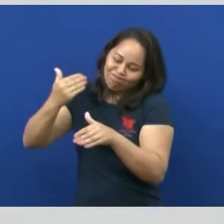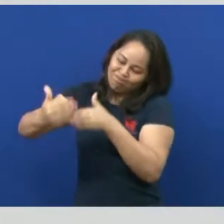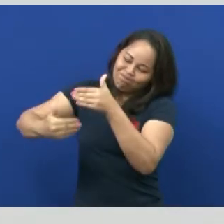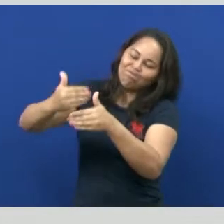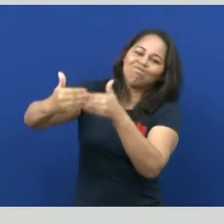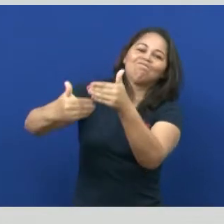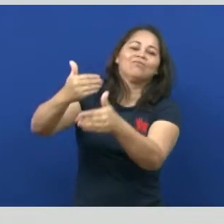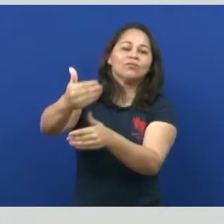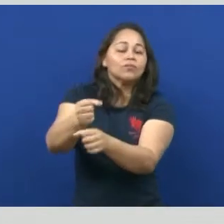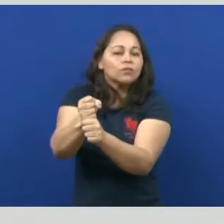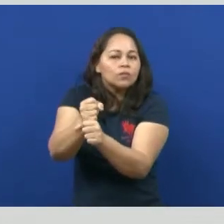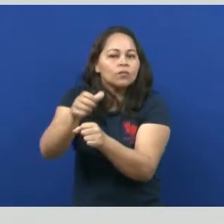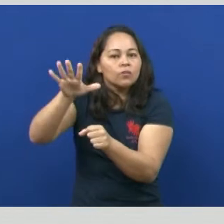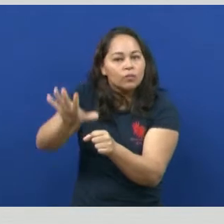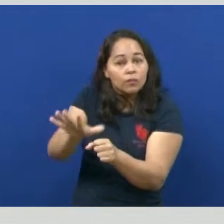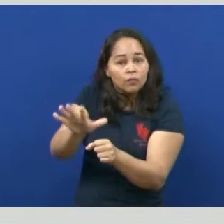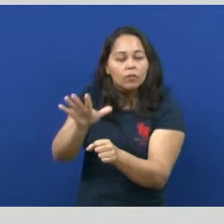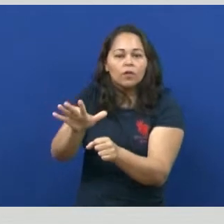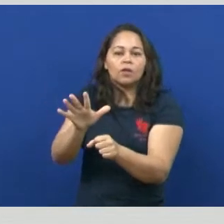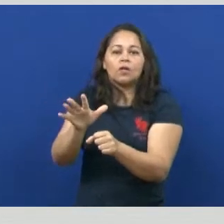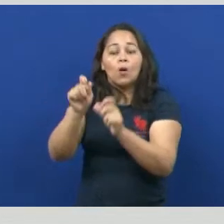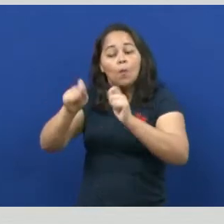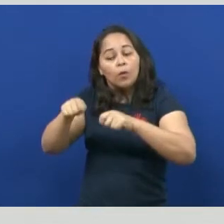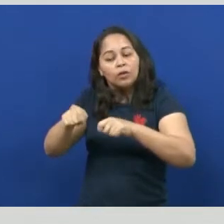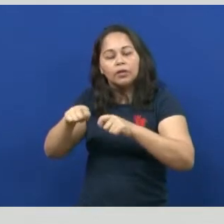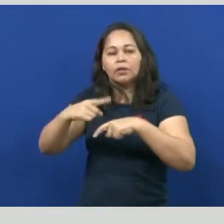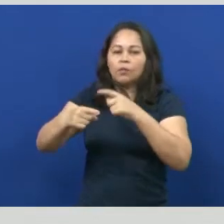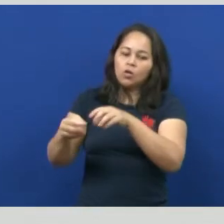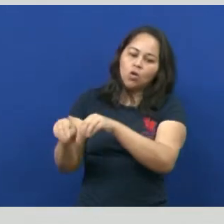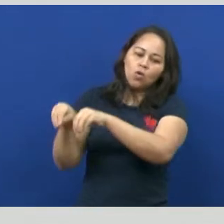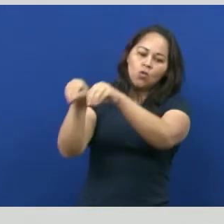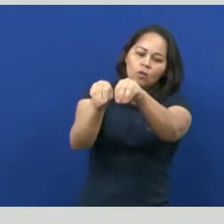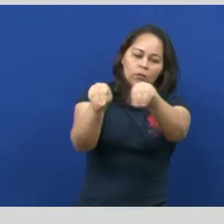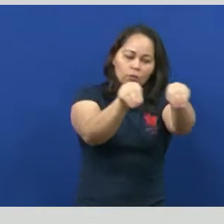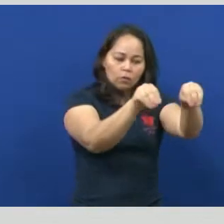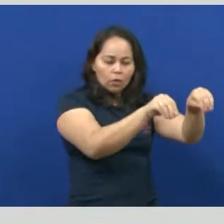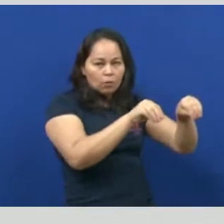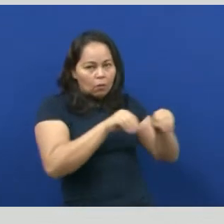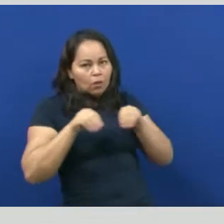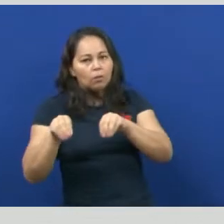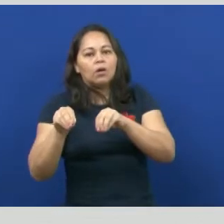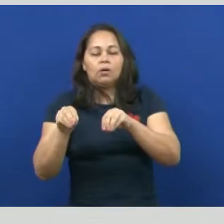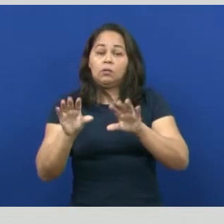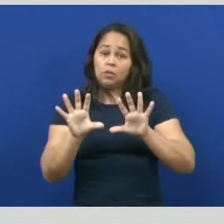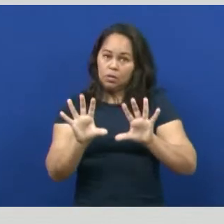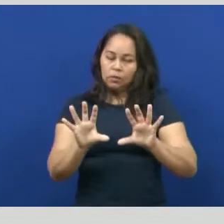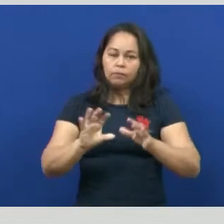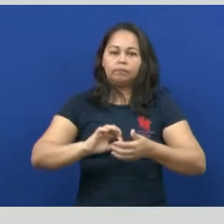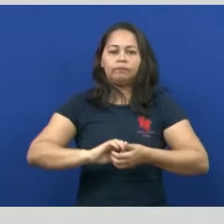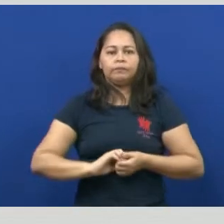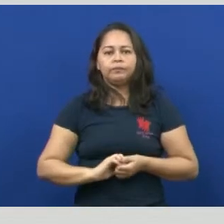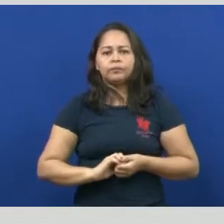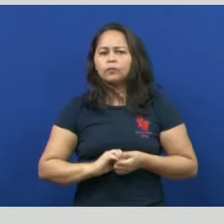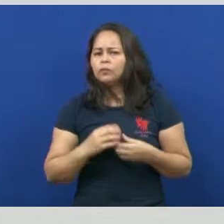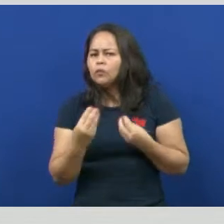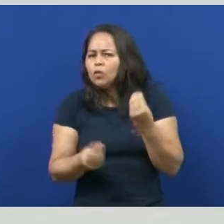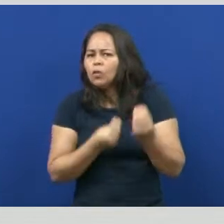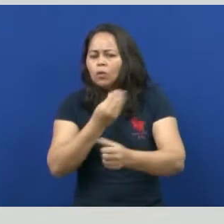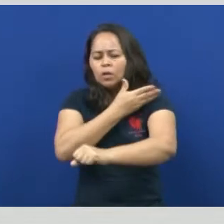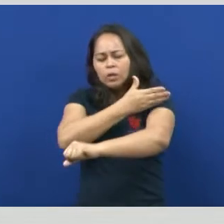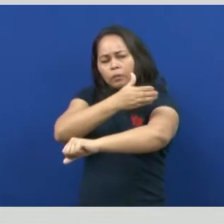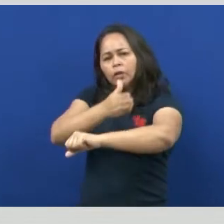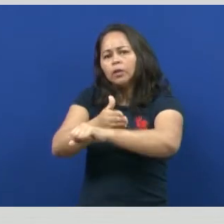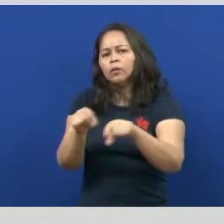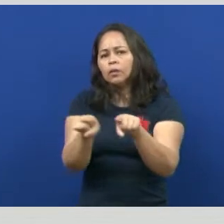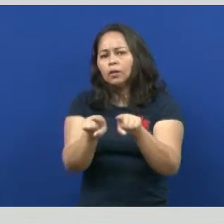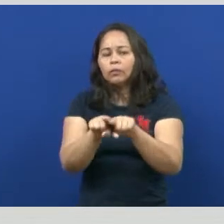pegavam todo o que aquela região podia oferecer e depois iam para outra e assim eles iam vagando aí pela Terra. Nesse período também, a